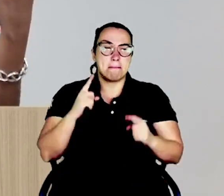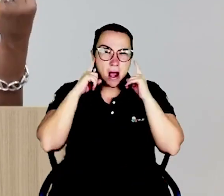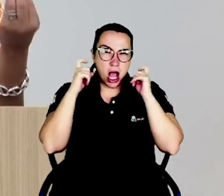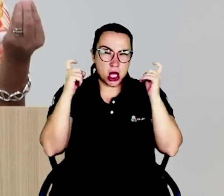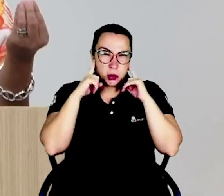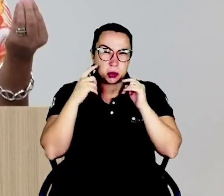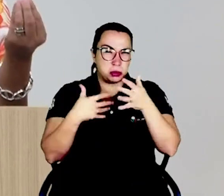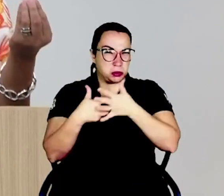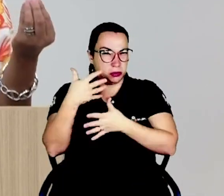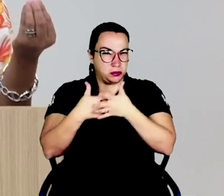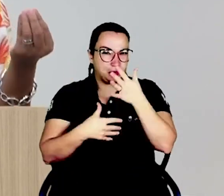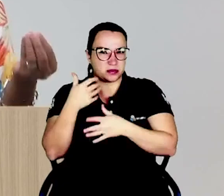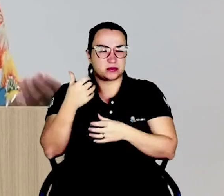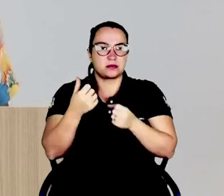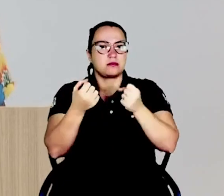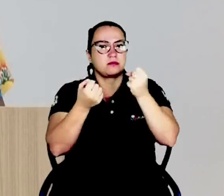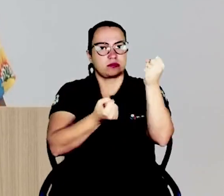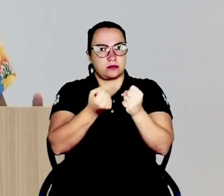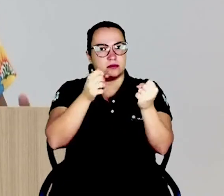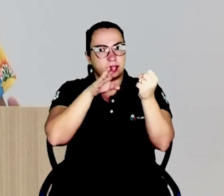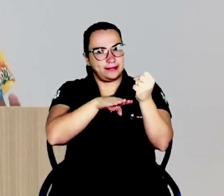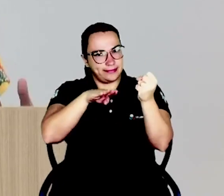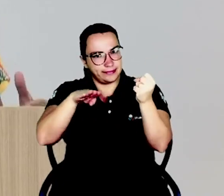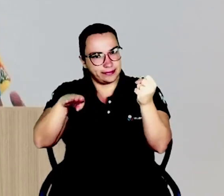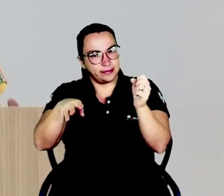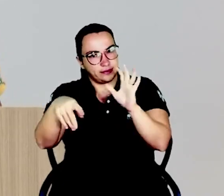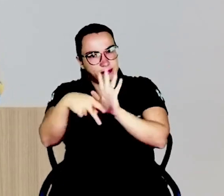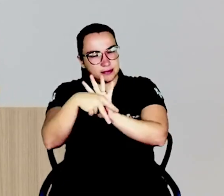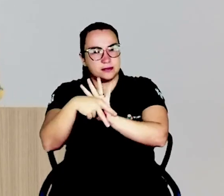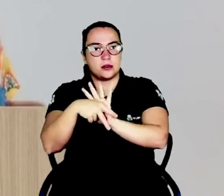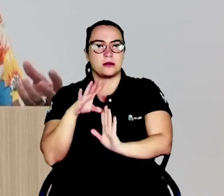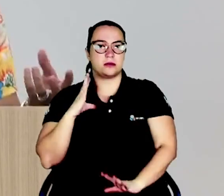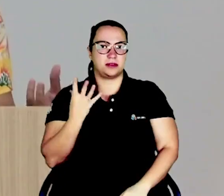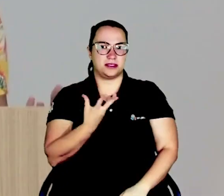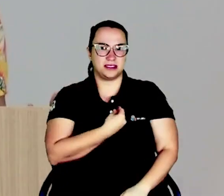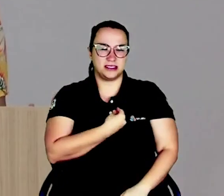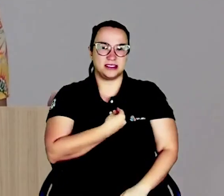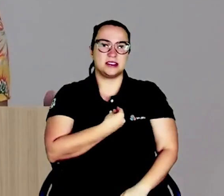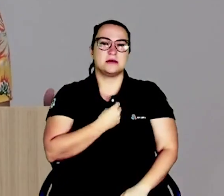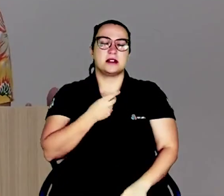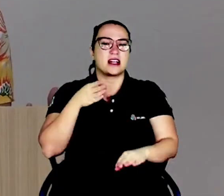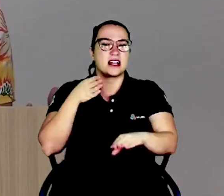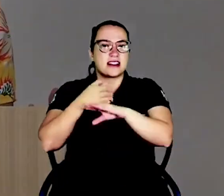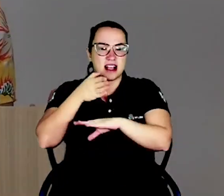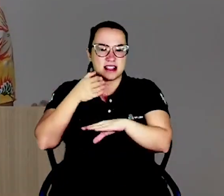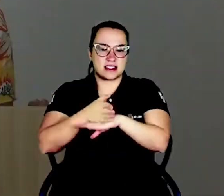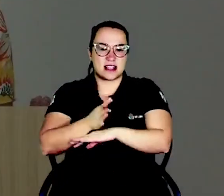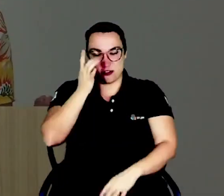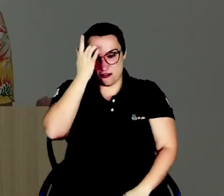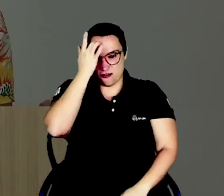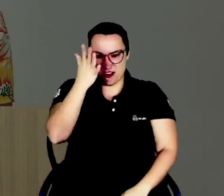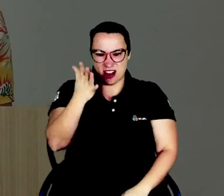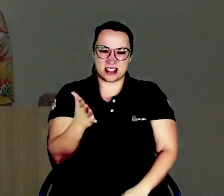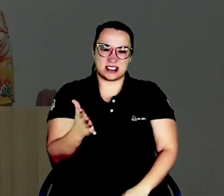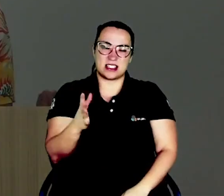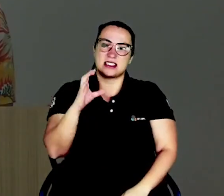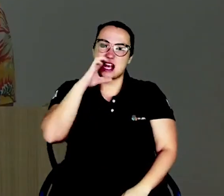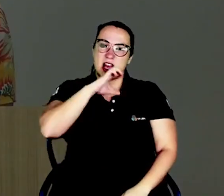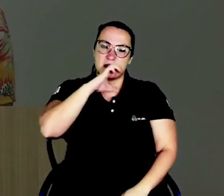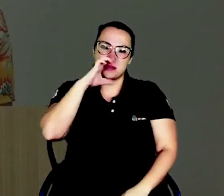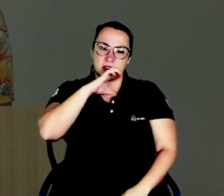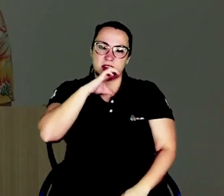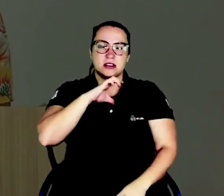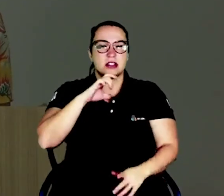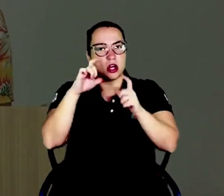E esse estacionamento seria próprio, inclusive, para que ela tenha acesso com mais facilidade e rapidez ao